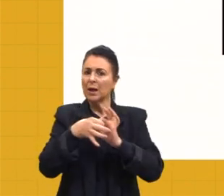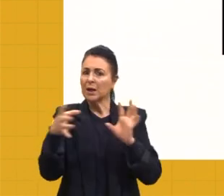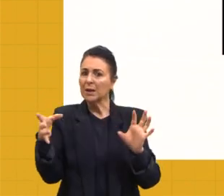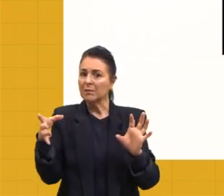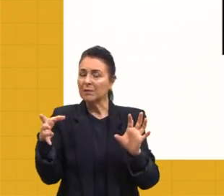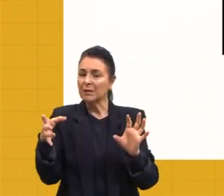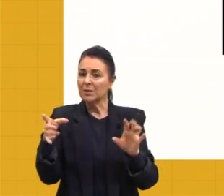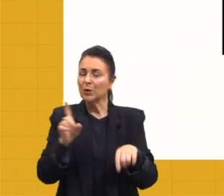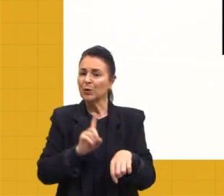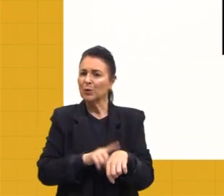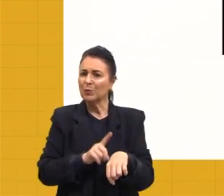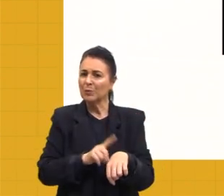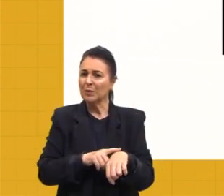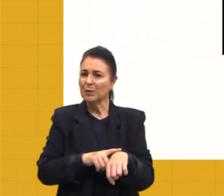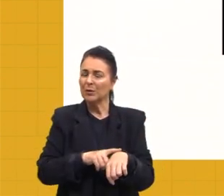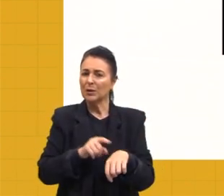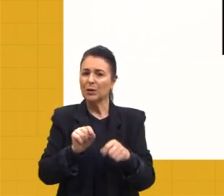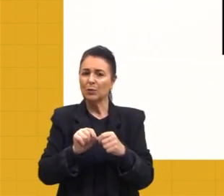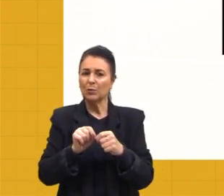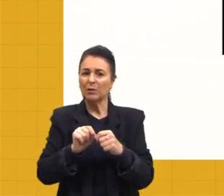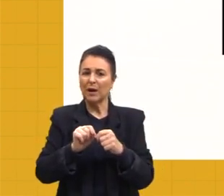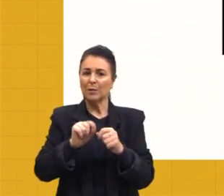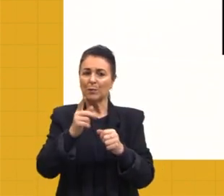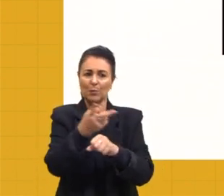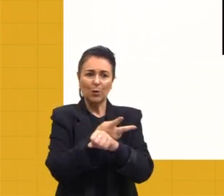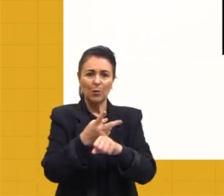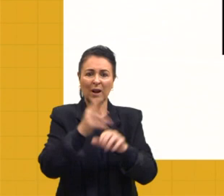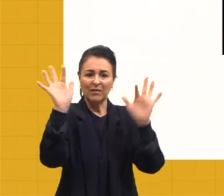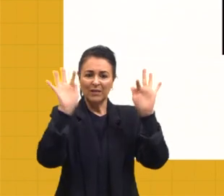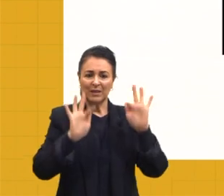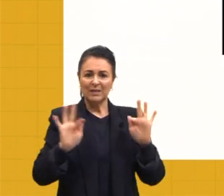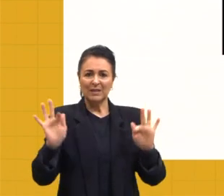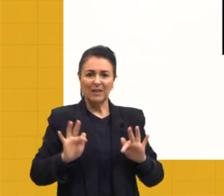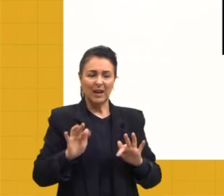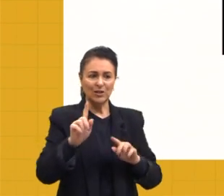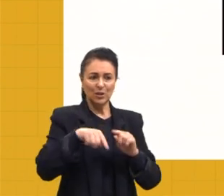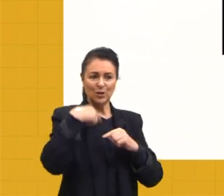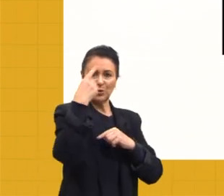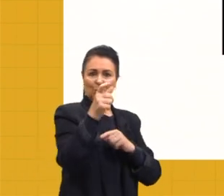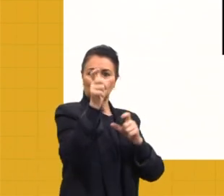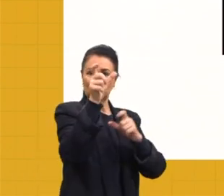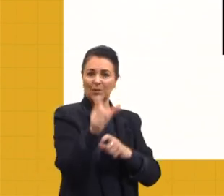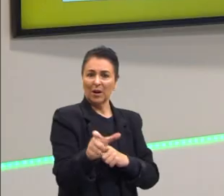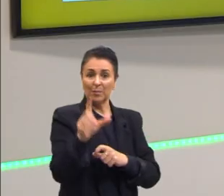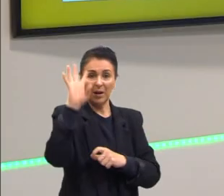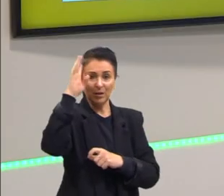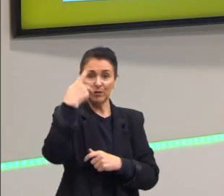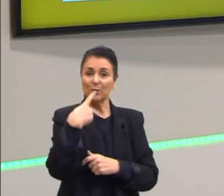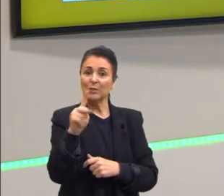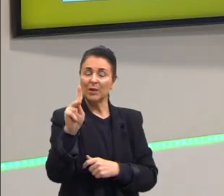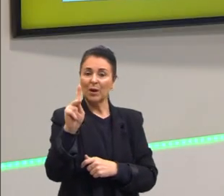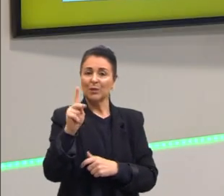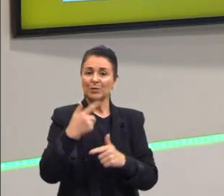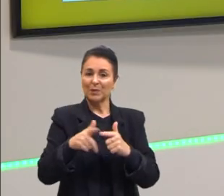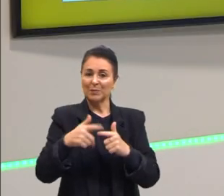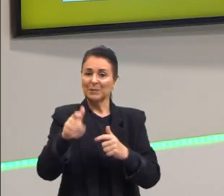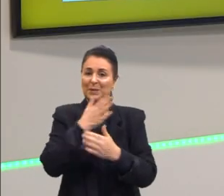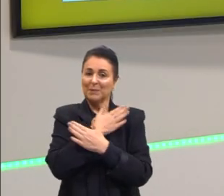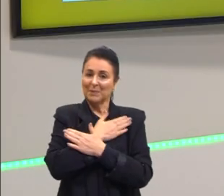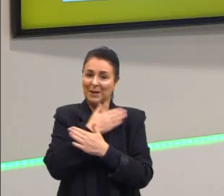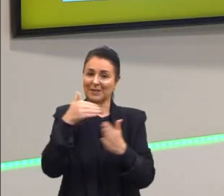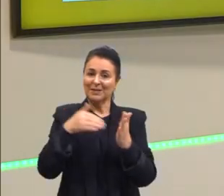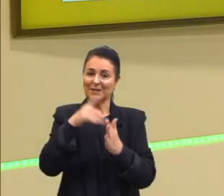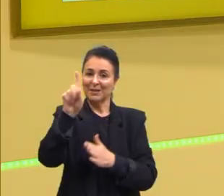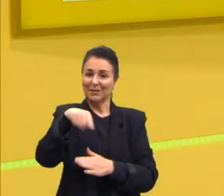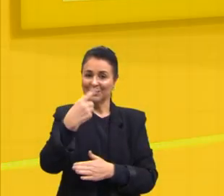momento e que não busca fora de si mesmo alguém para resolver os seus problemas. Um grande abraço e até a próxima aula.